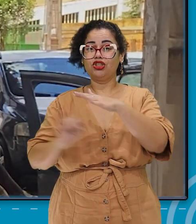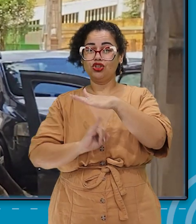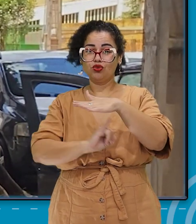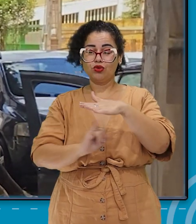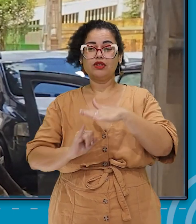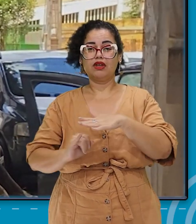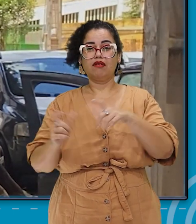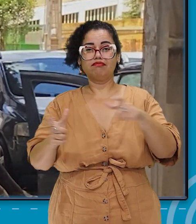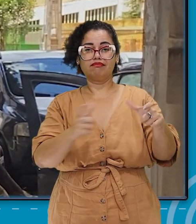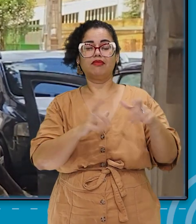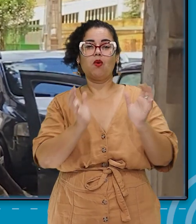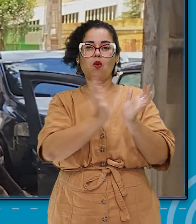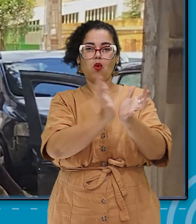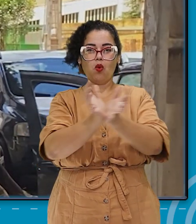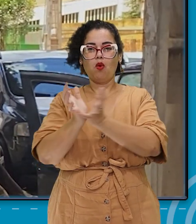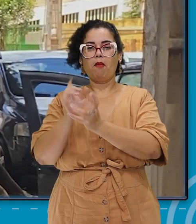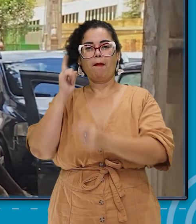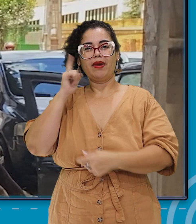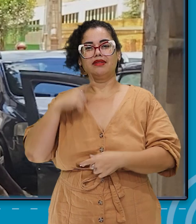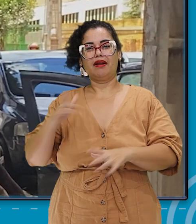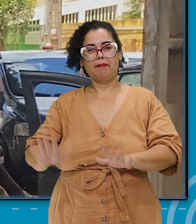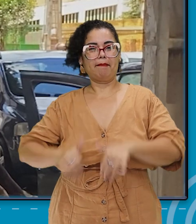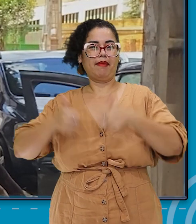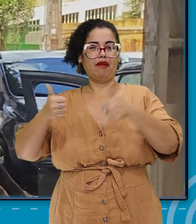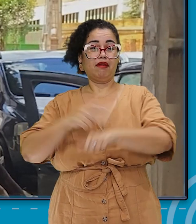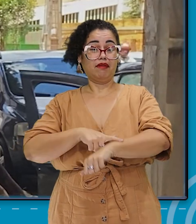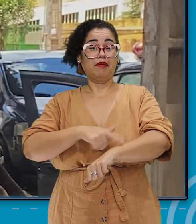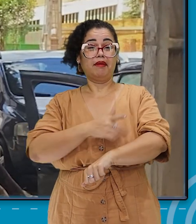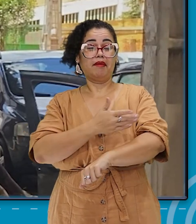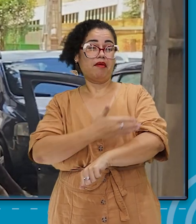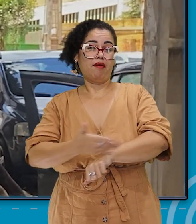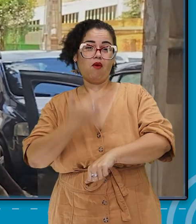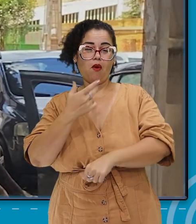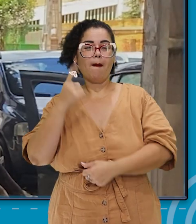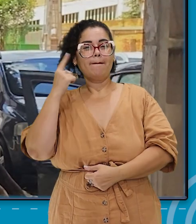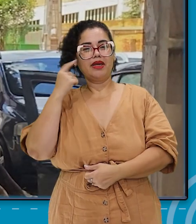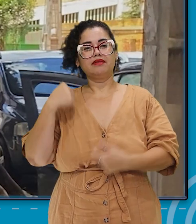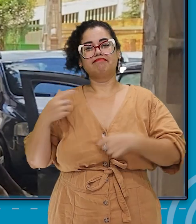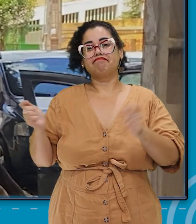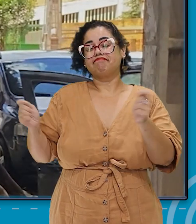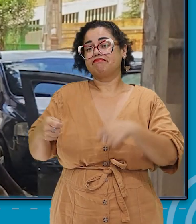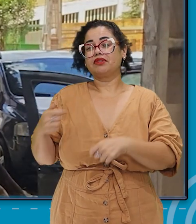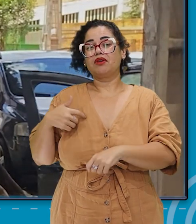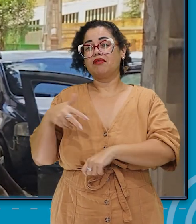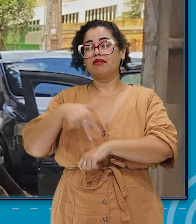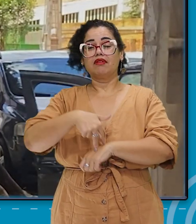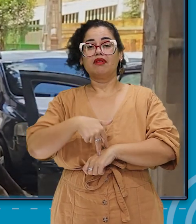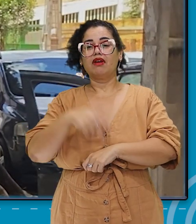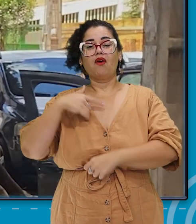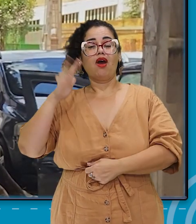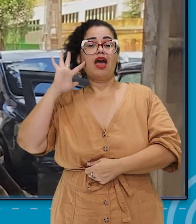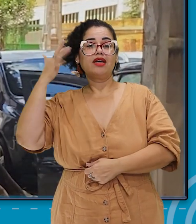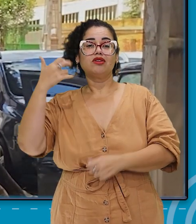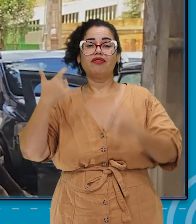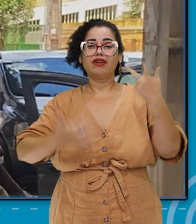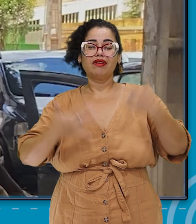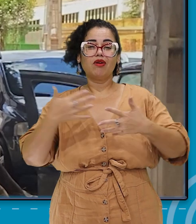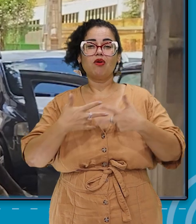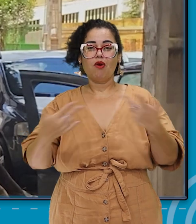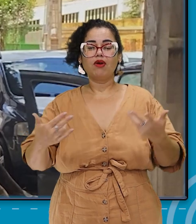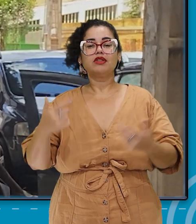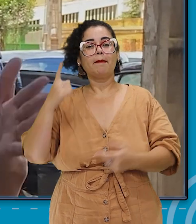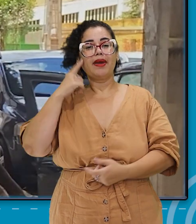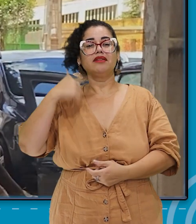alguns grupos considerados privilegiados por sua cor, eles têm condições, lugares de tomada de decisão,